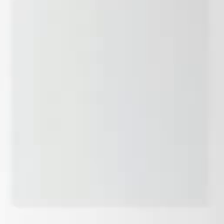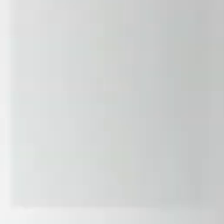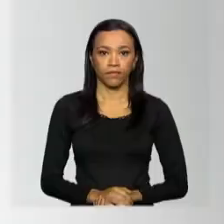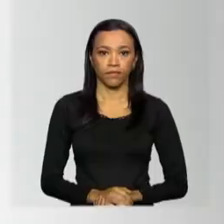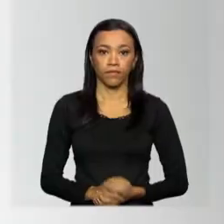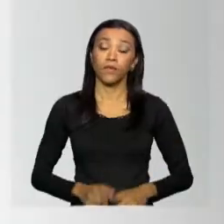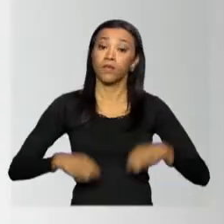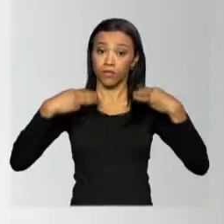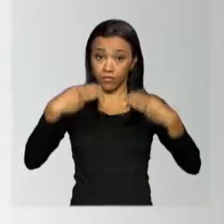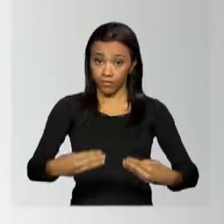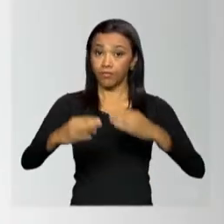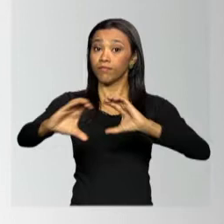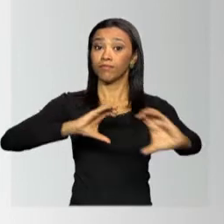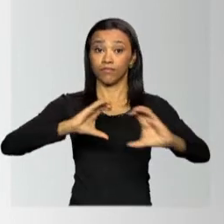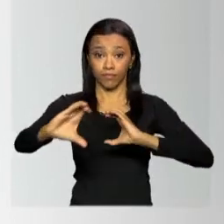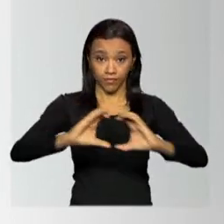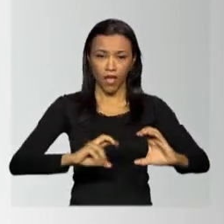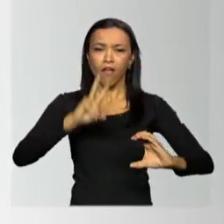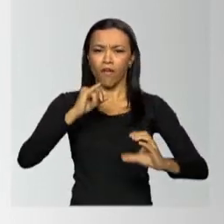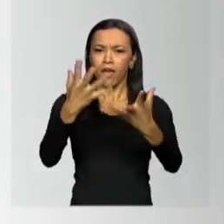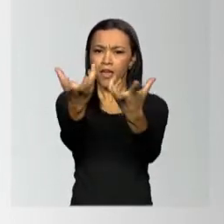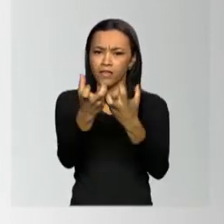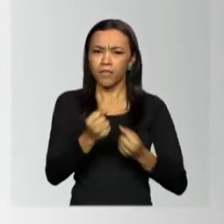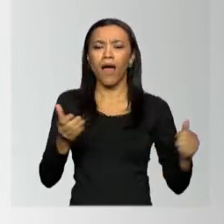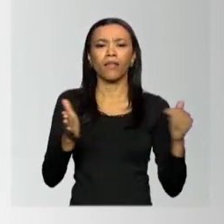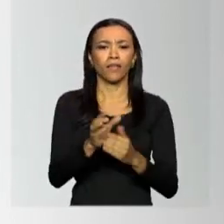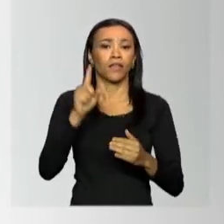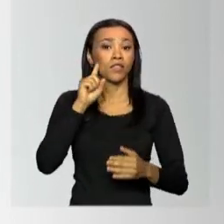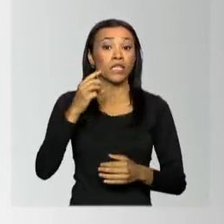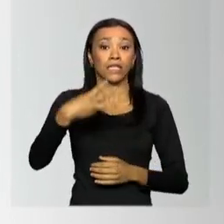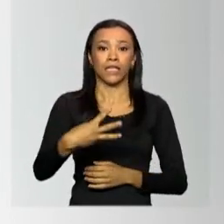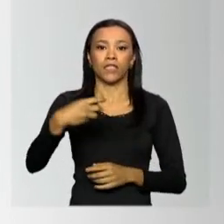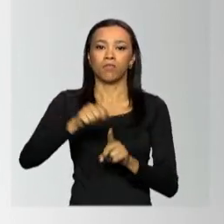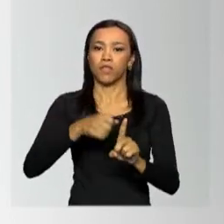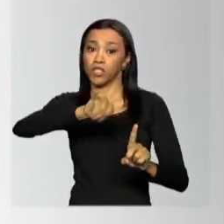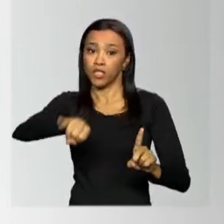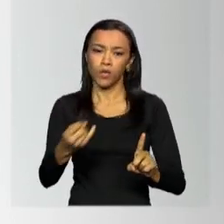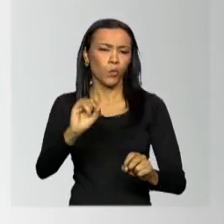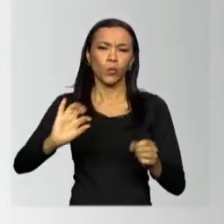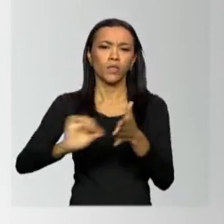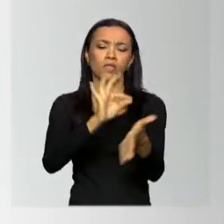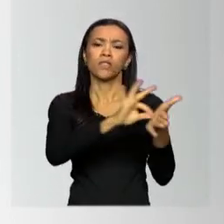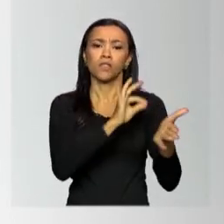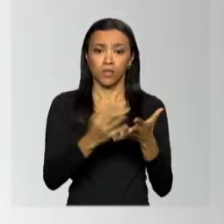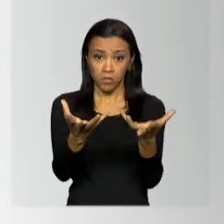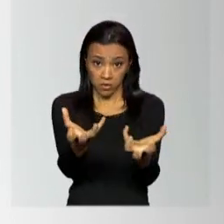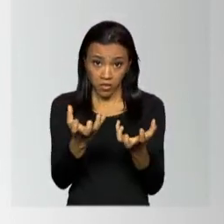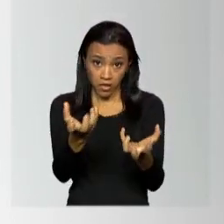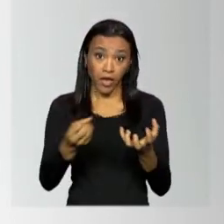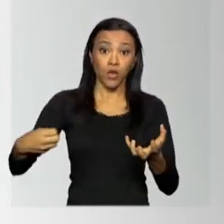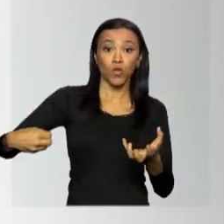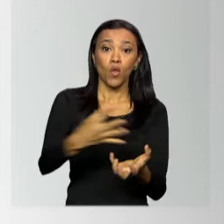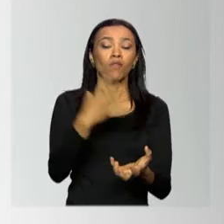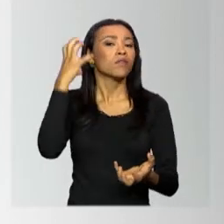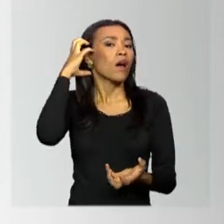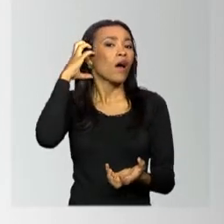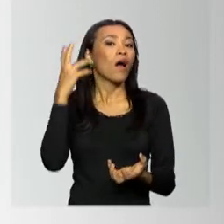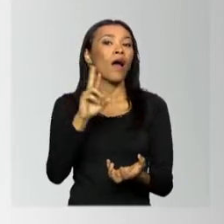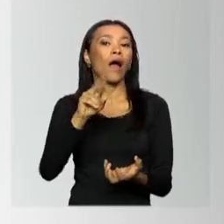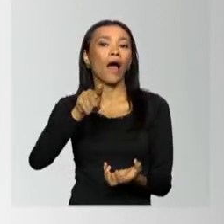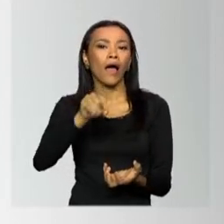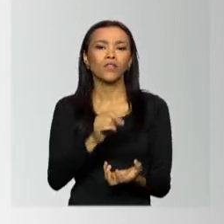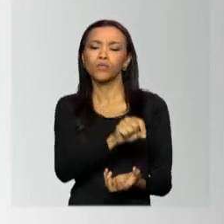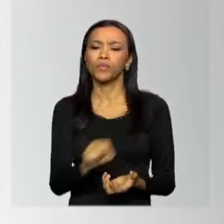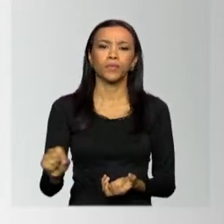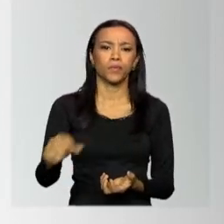O Ministério das Comunicações vai receber até 3 de janeiro as inscrições de interessados em novas rádios comunitárias em